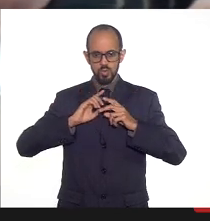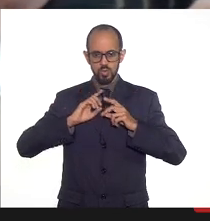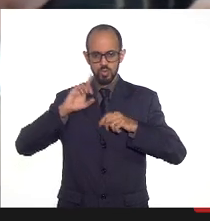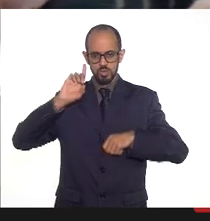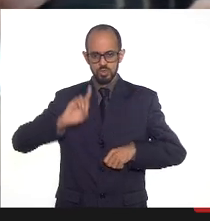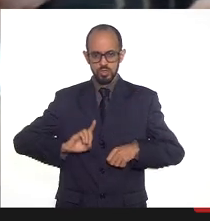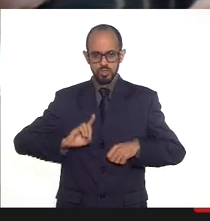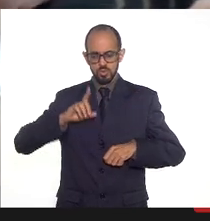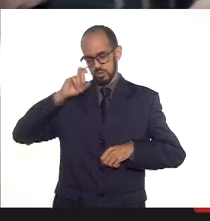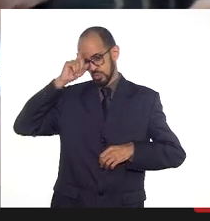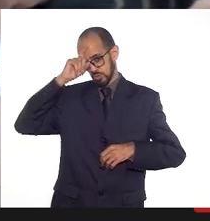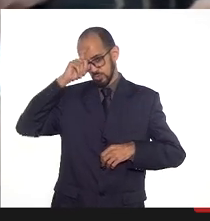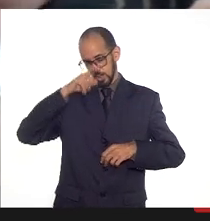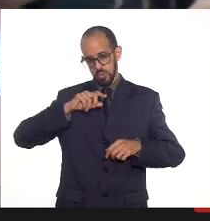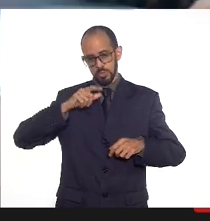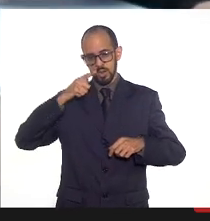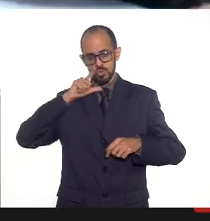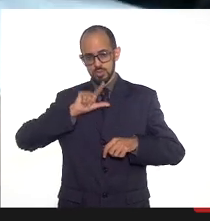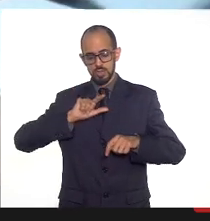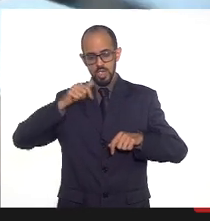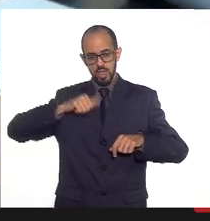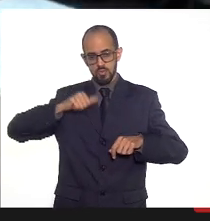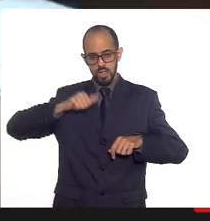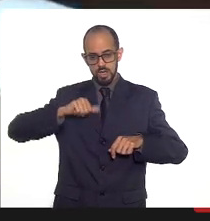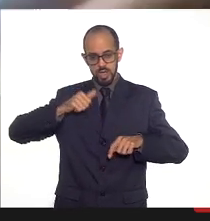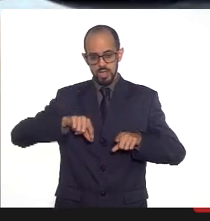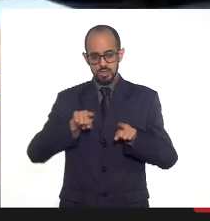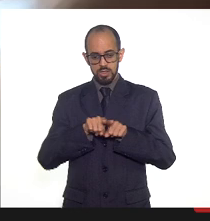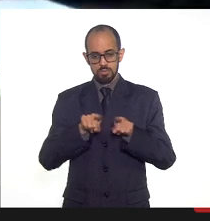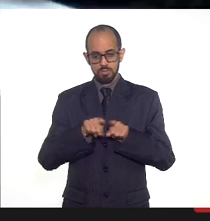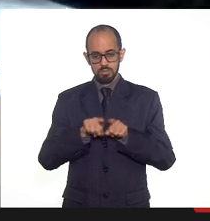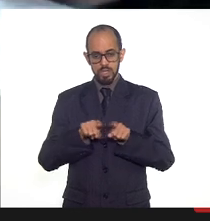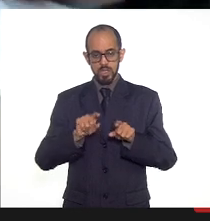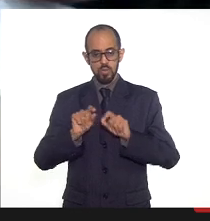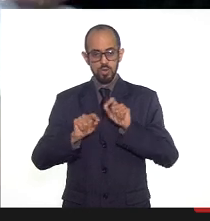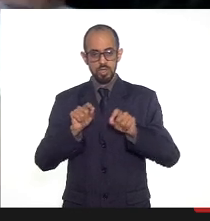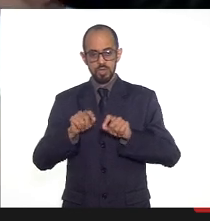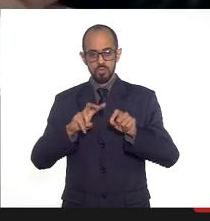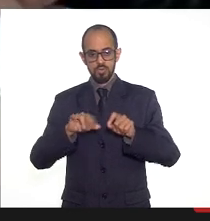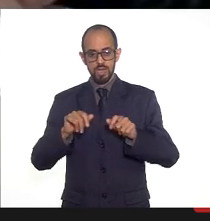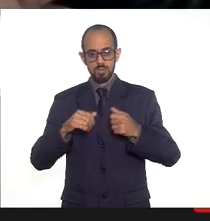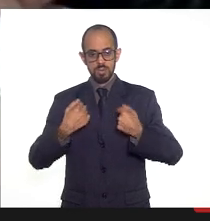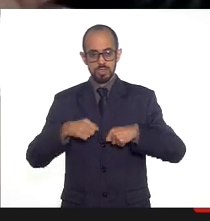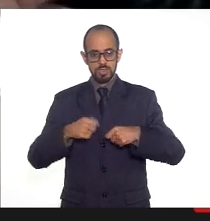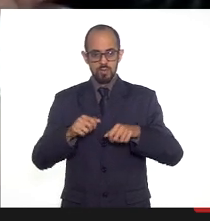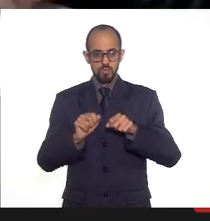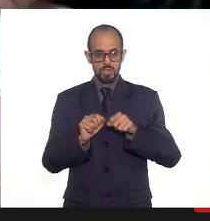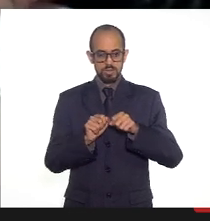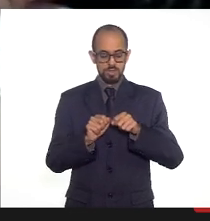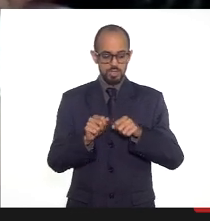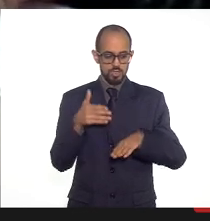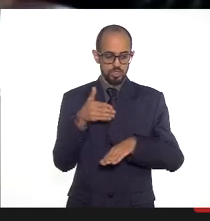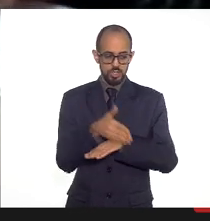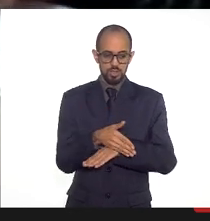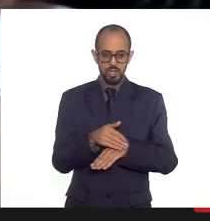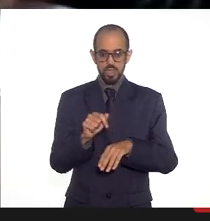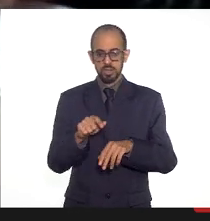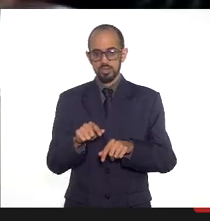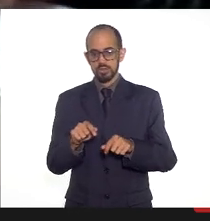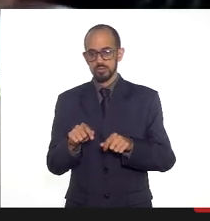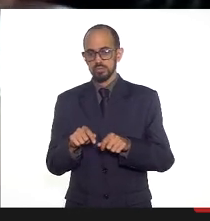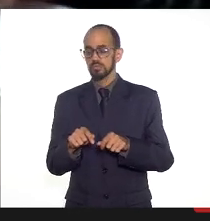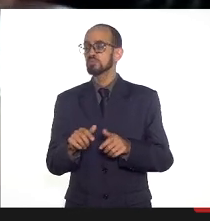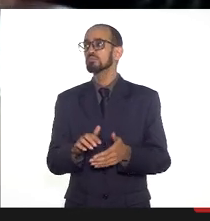do IETAP para ver, avaliar exatamente o que vai ser necessário ser feito lá de intervenção para